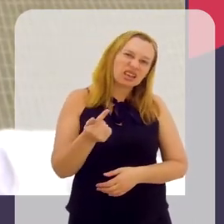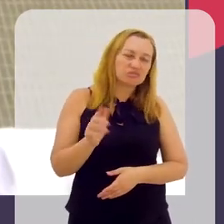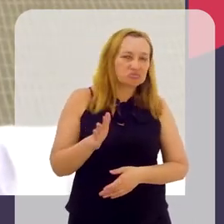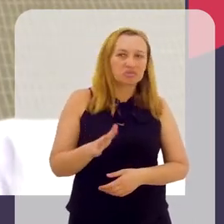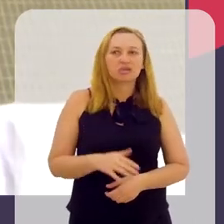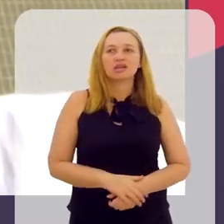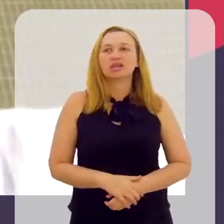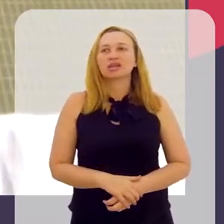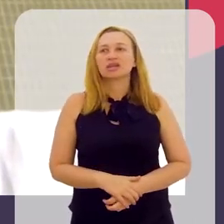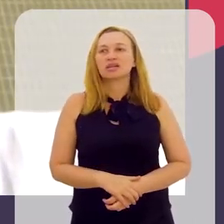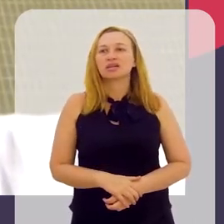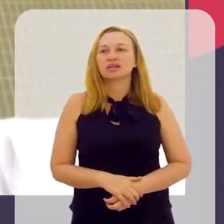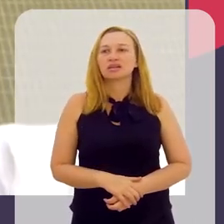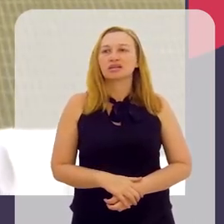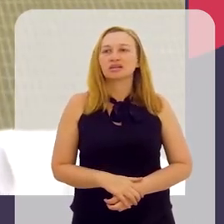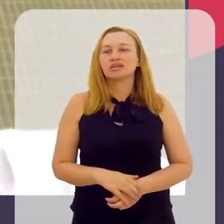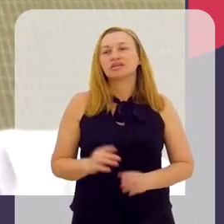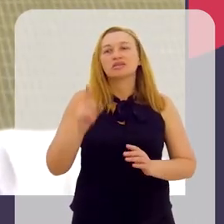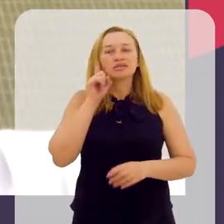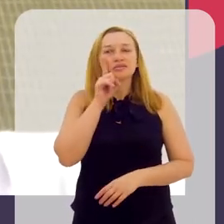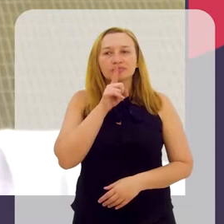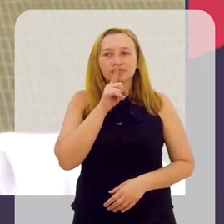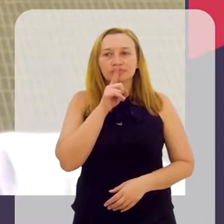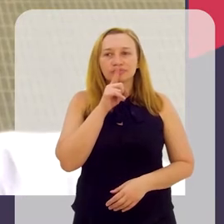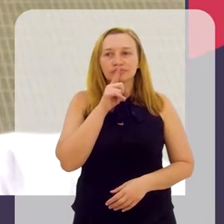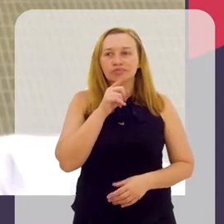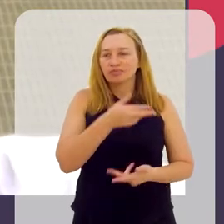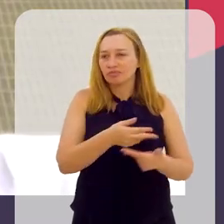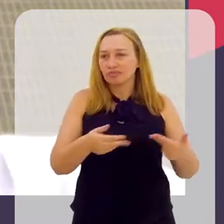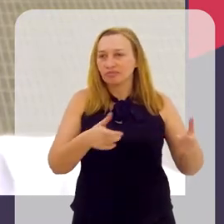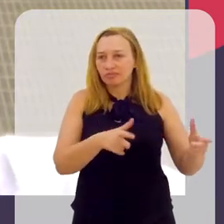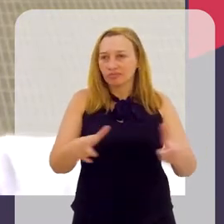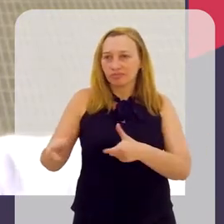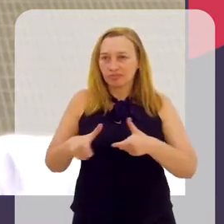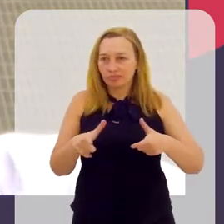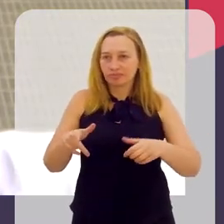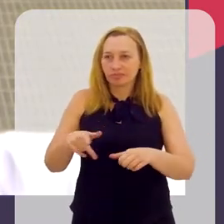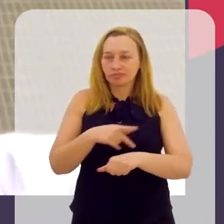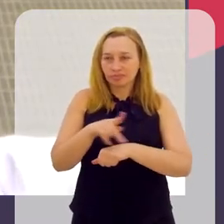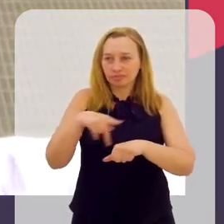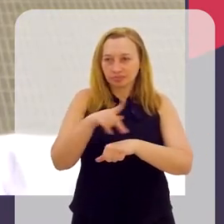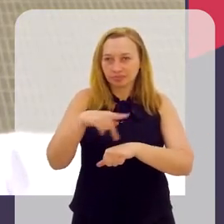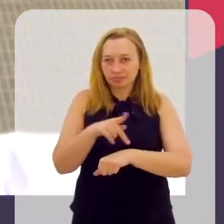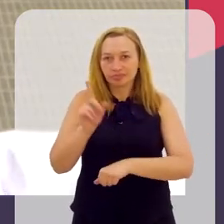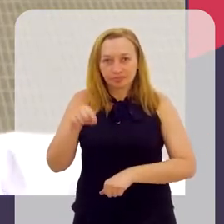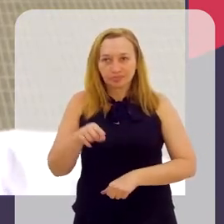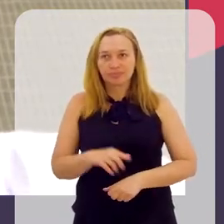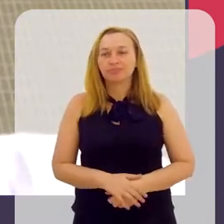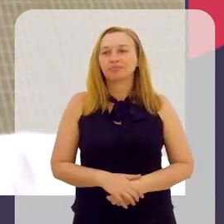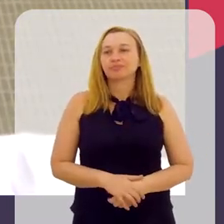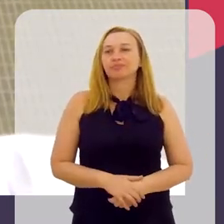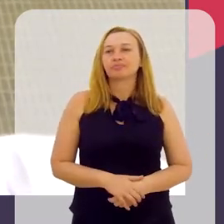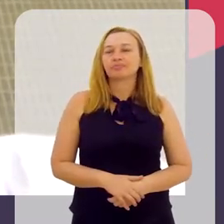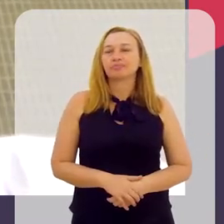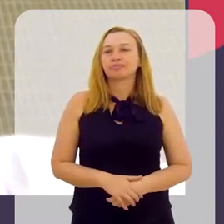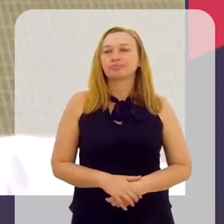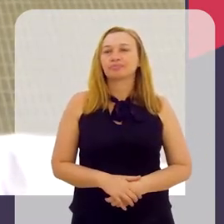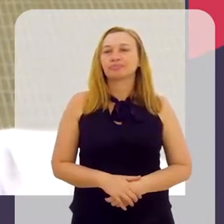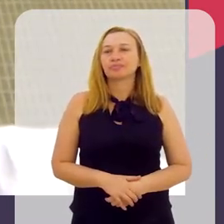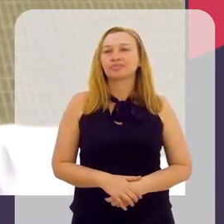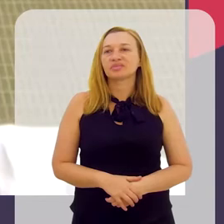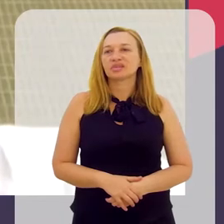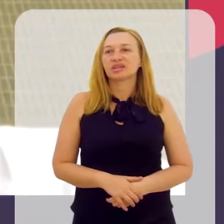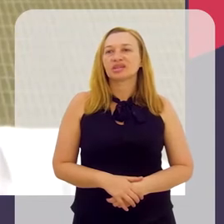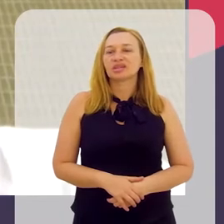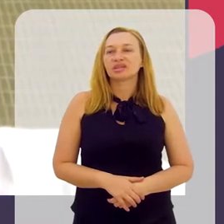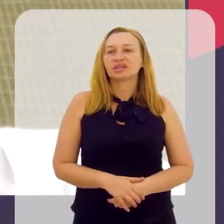17 anos, nos Estados Unidos e de várias partes dos países, né? Várias partes do mundo.